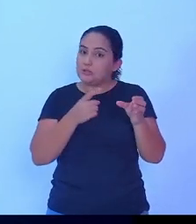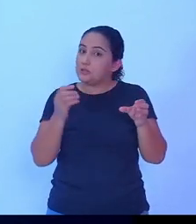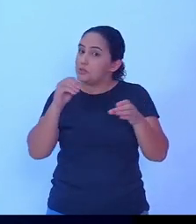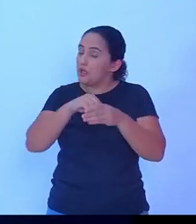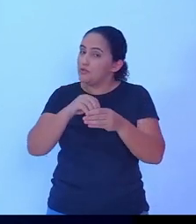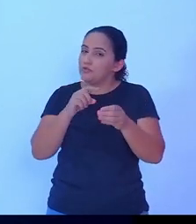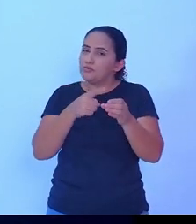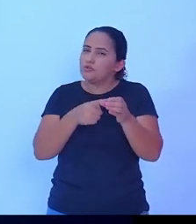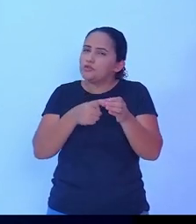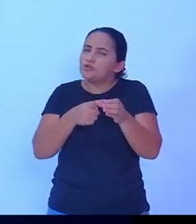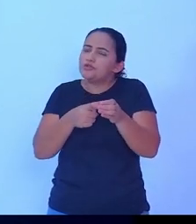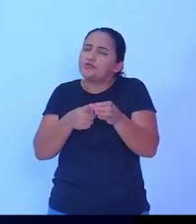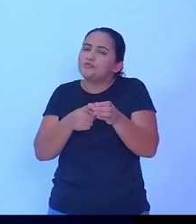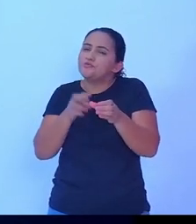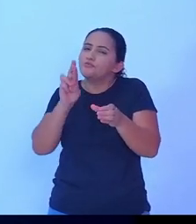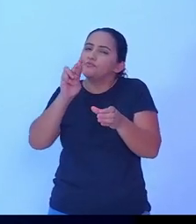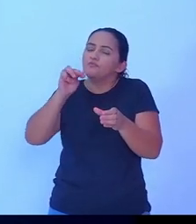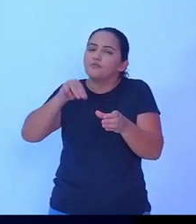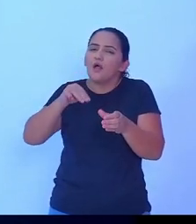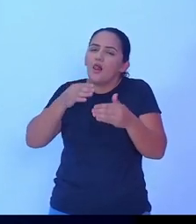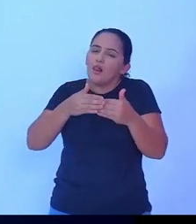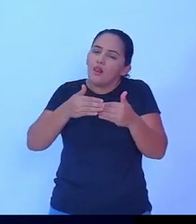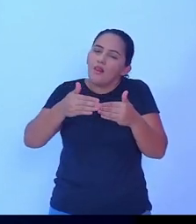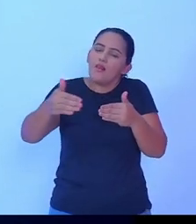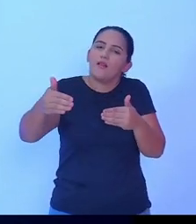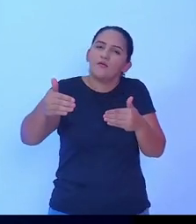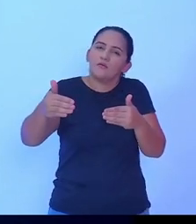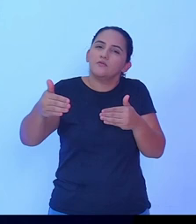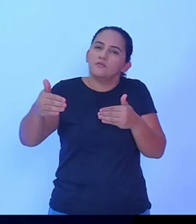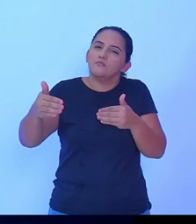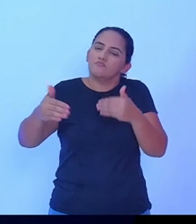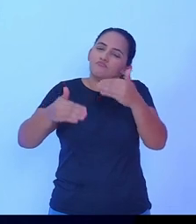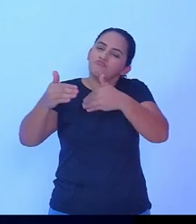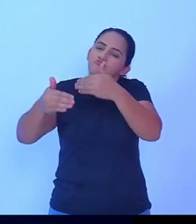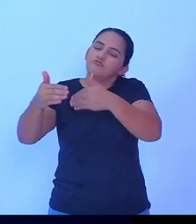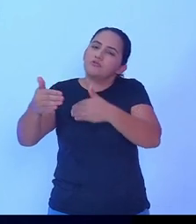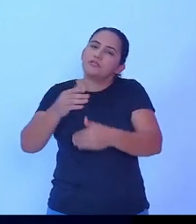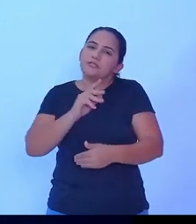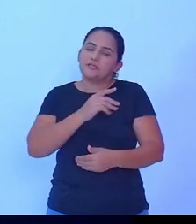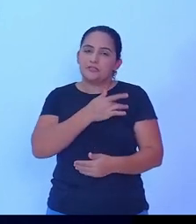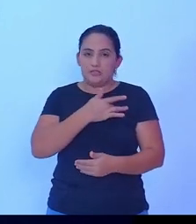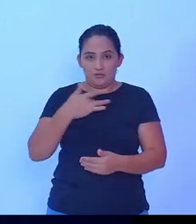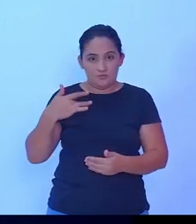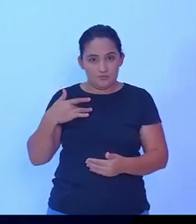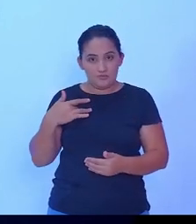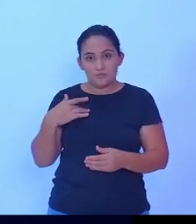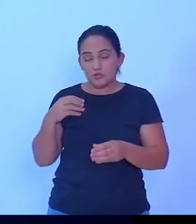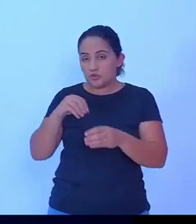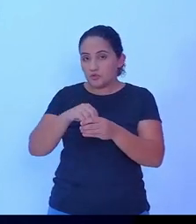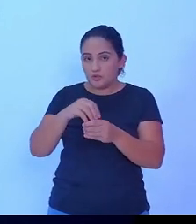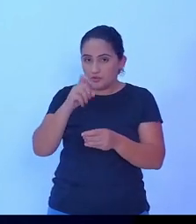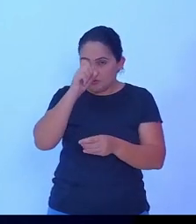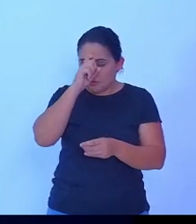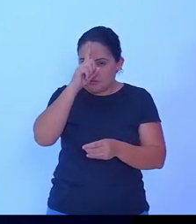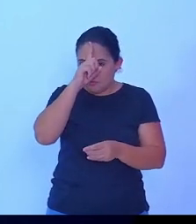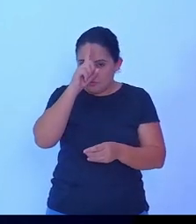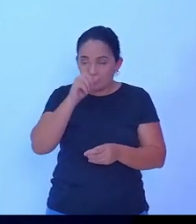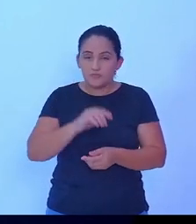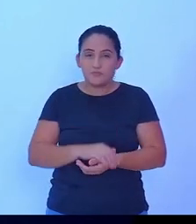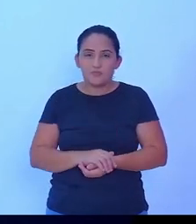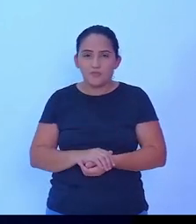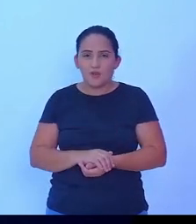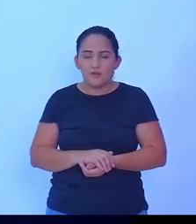acompanhando todo o processo da saúde no hospital, nos laboratórios,